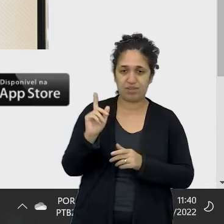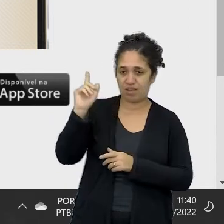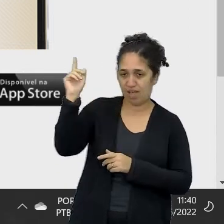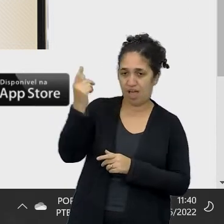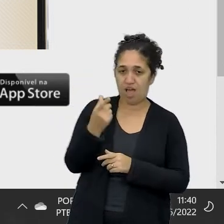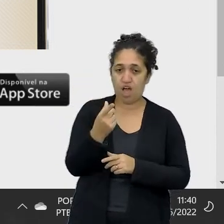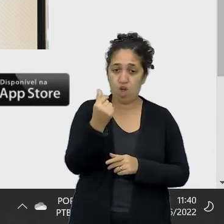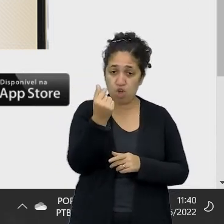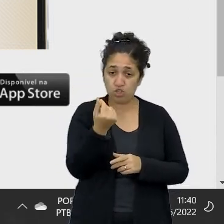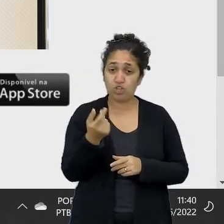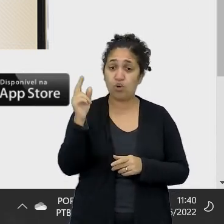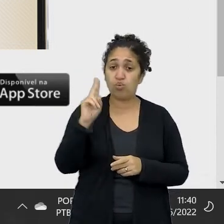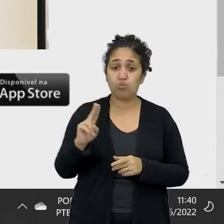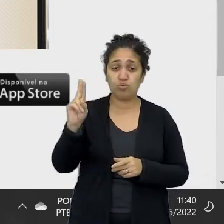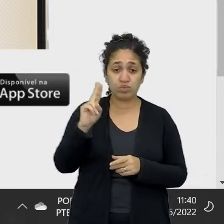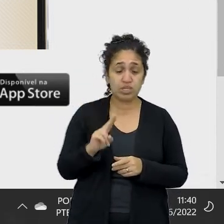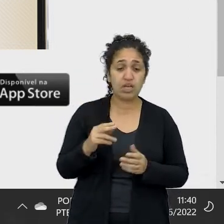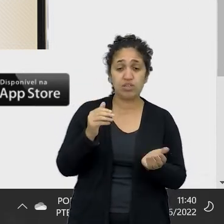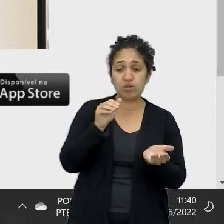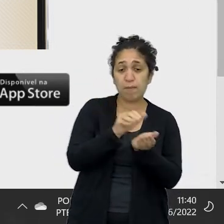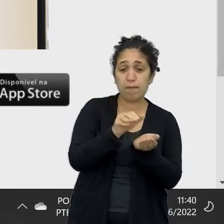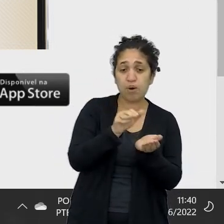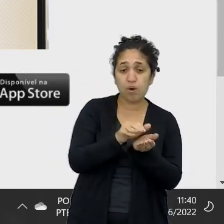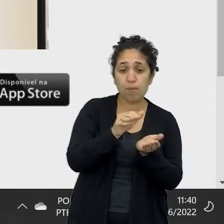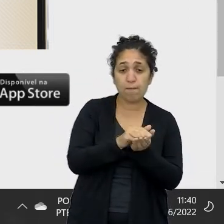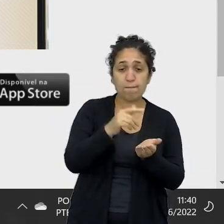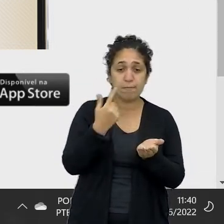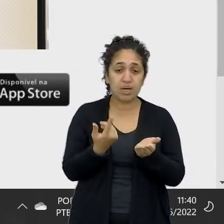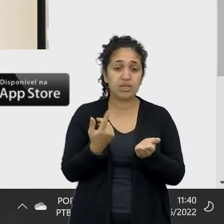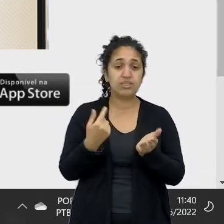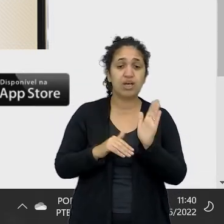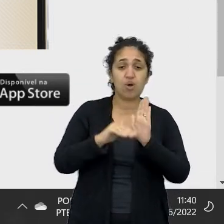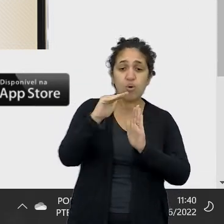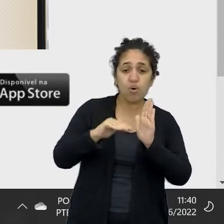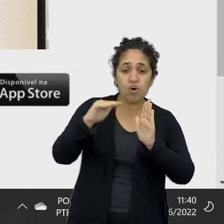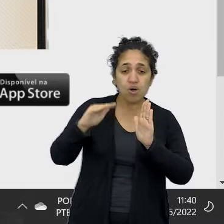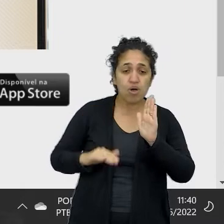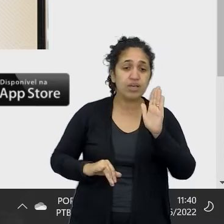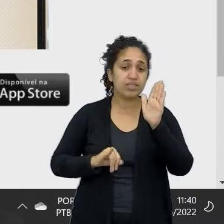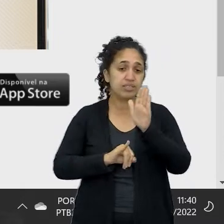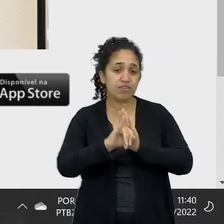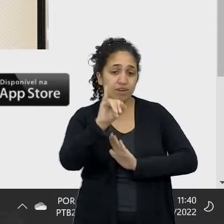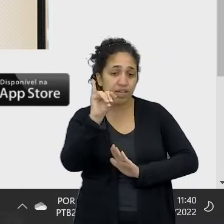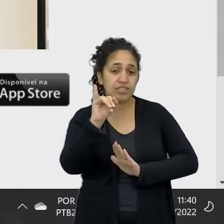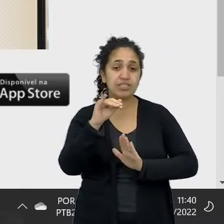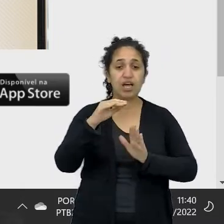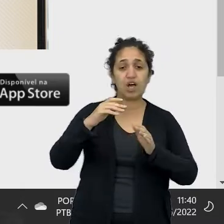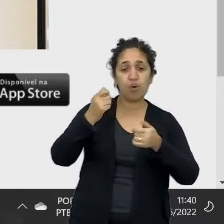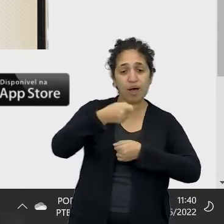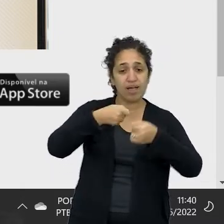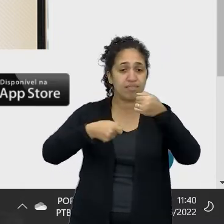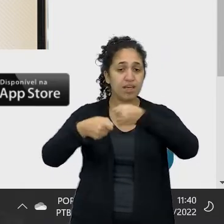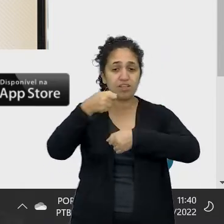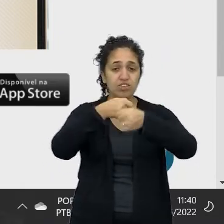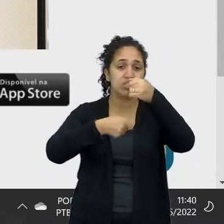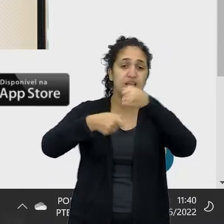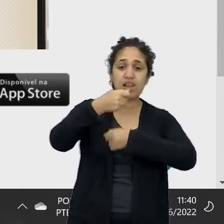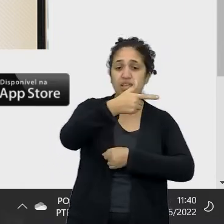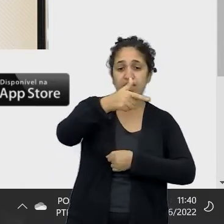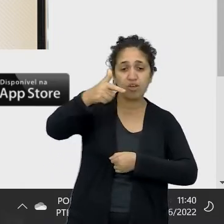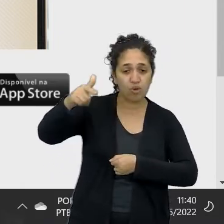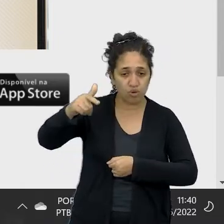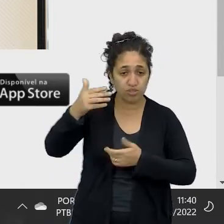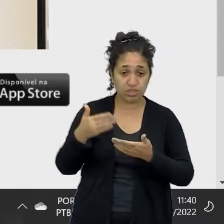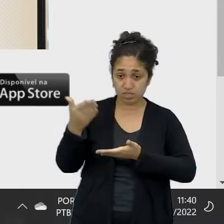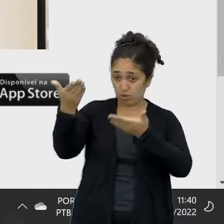quantia usando a remuneração da poupança, o índice de inflação, a taxa Selic, e entre outras possibilidades. Eu